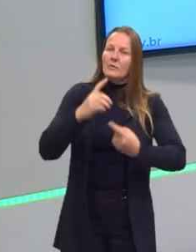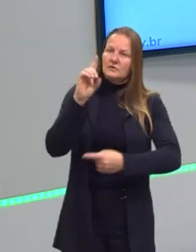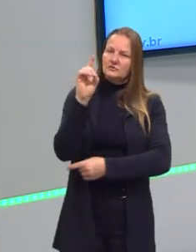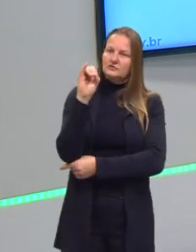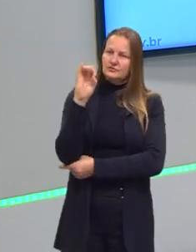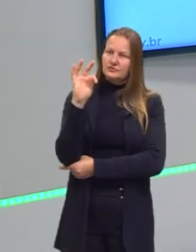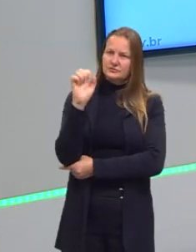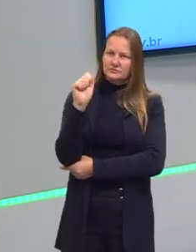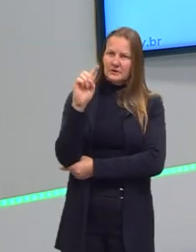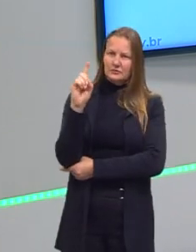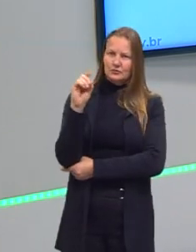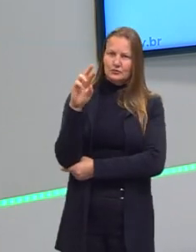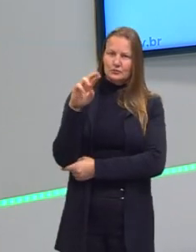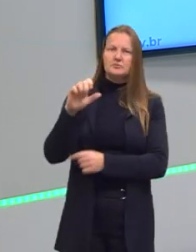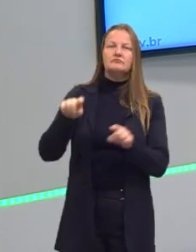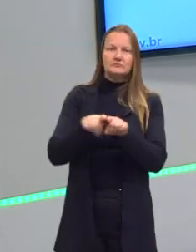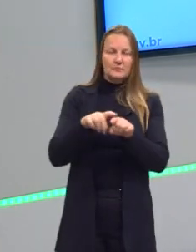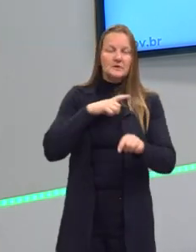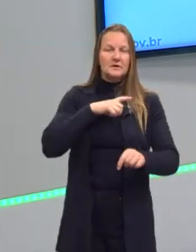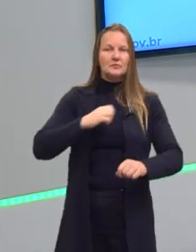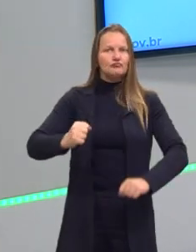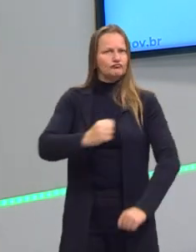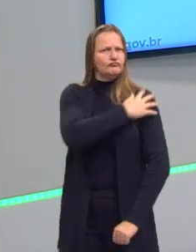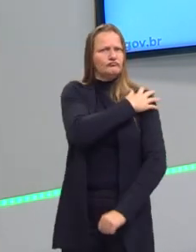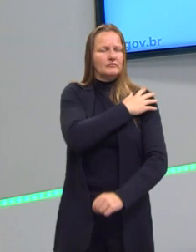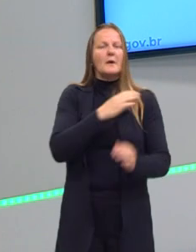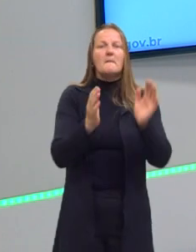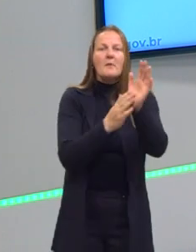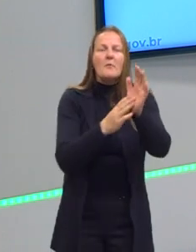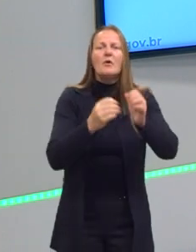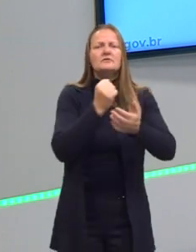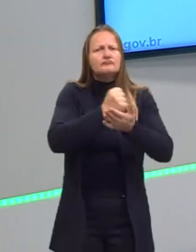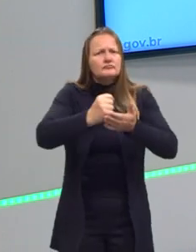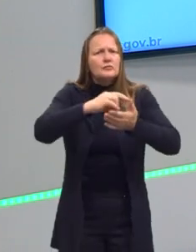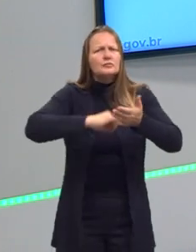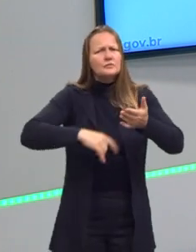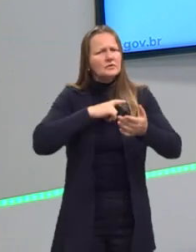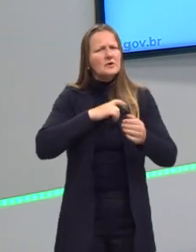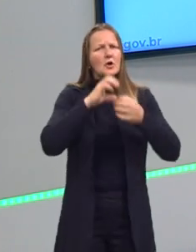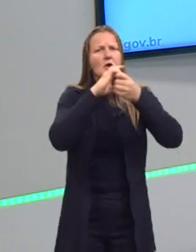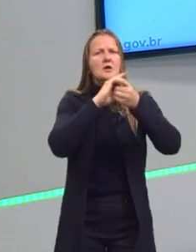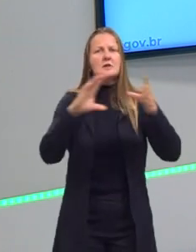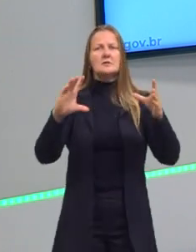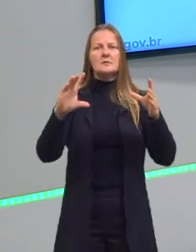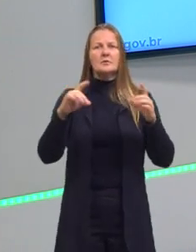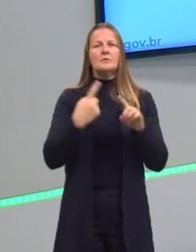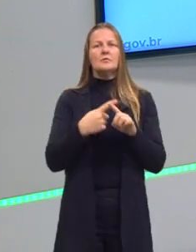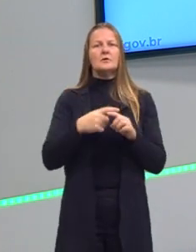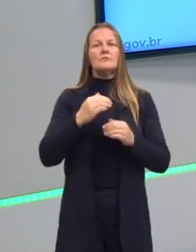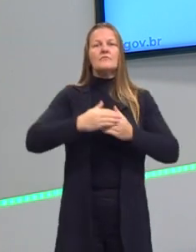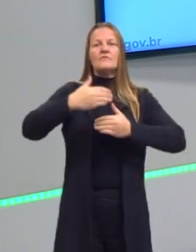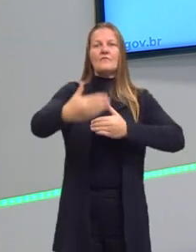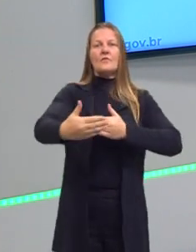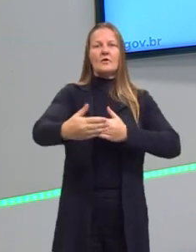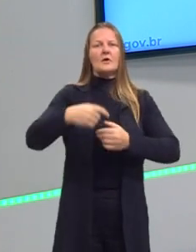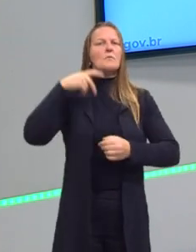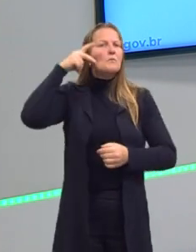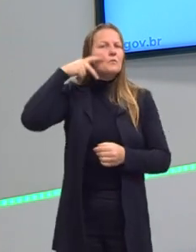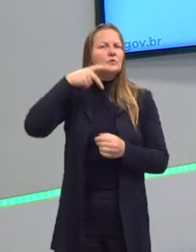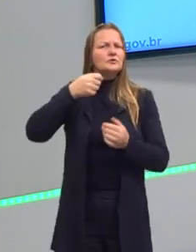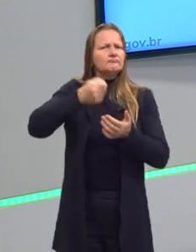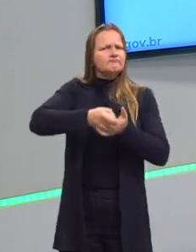proposta do liberalismo, a proposta desses contratualistas é uma democracia para sair fora daquela política